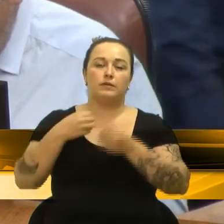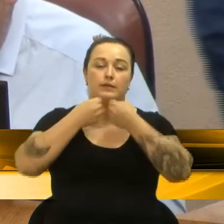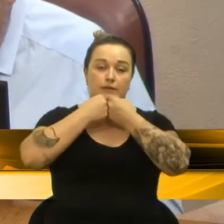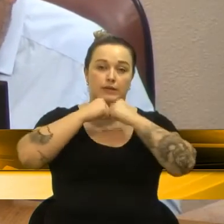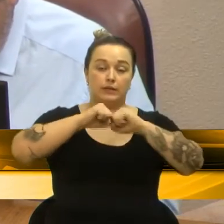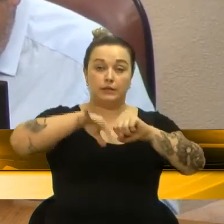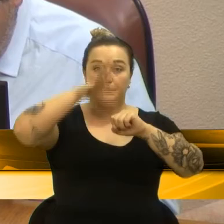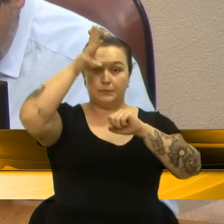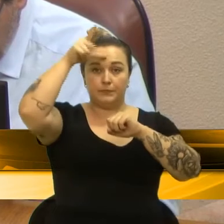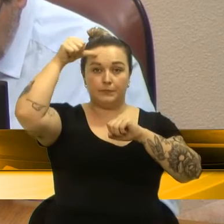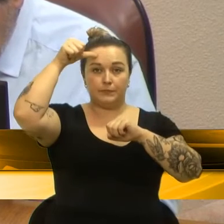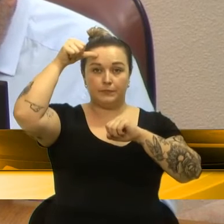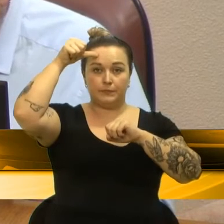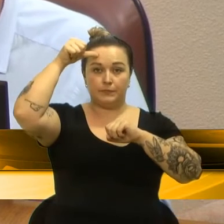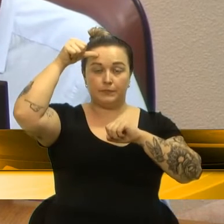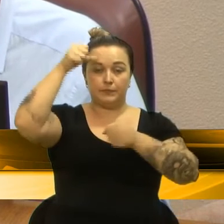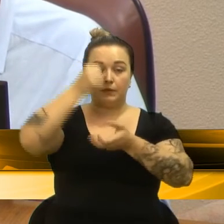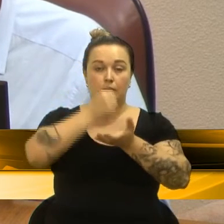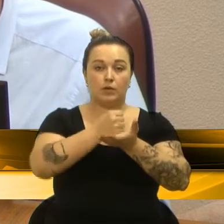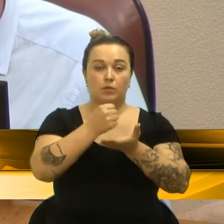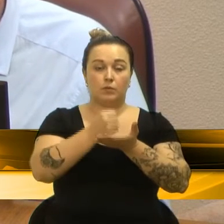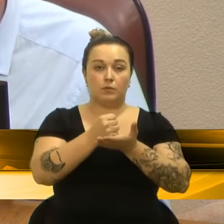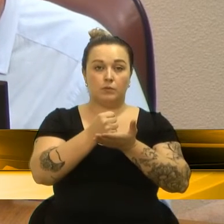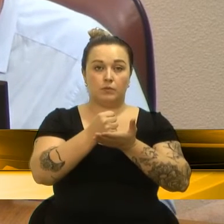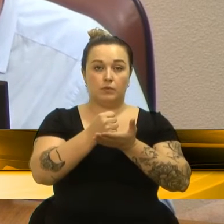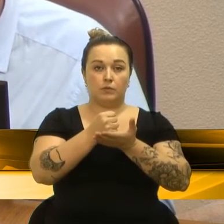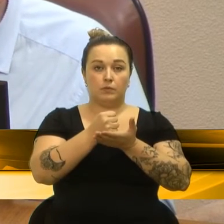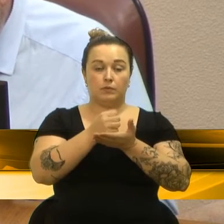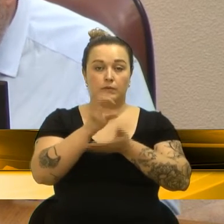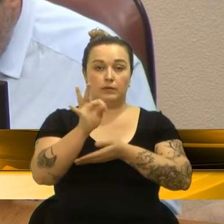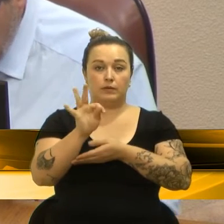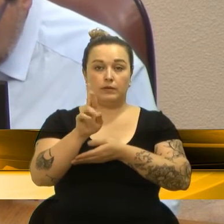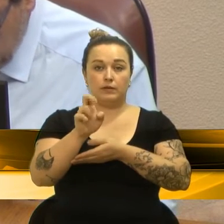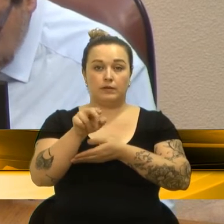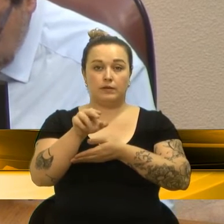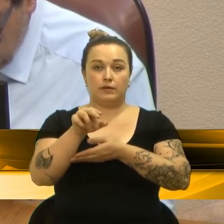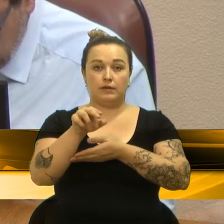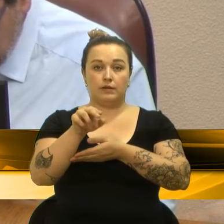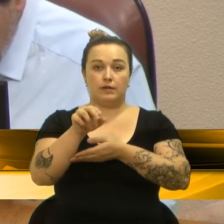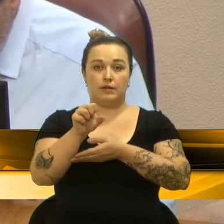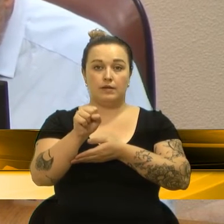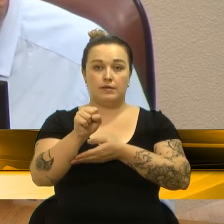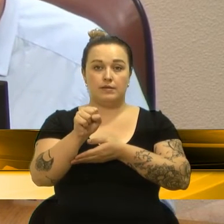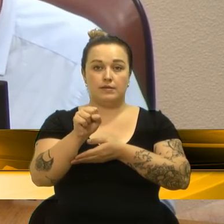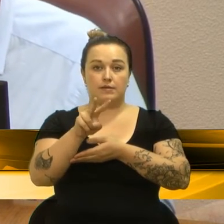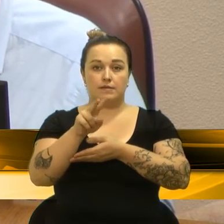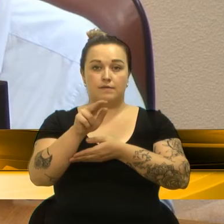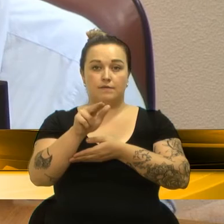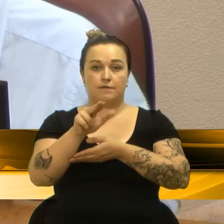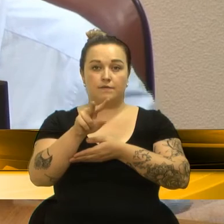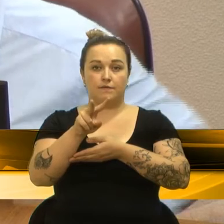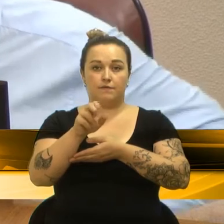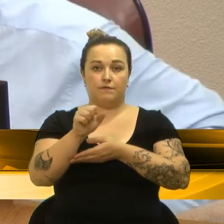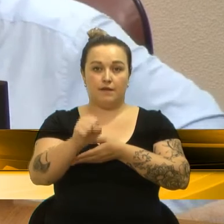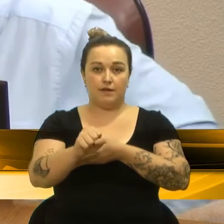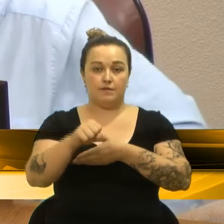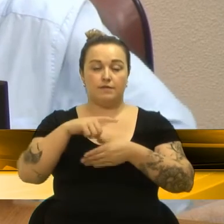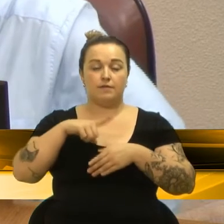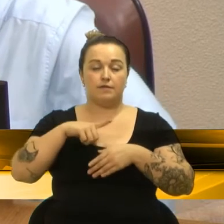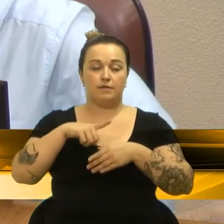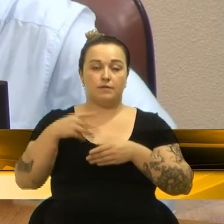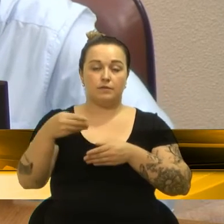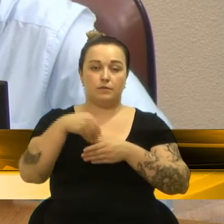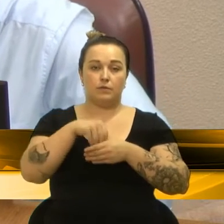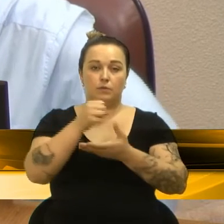Municipal, Contratado, Transvas, Transportes Limitados. Termo aditivo, número 1, ao contrato